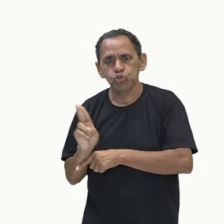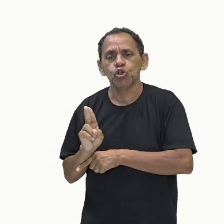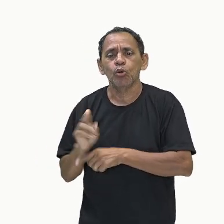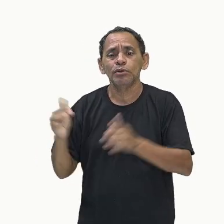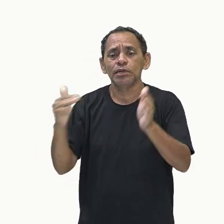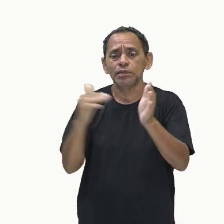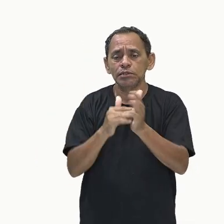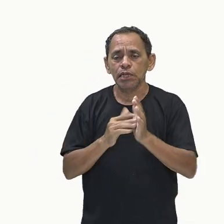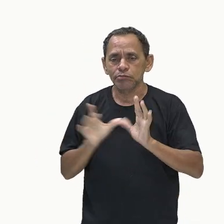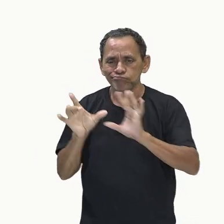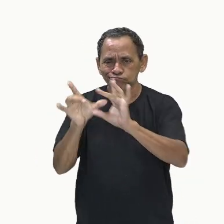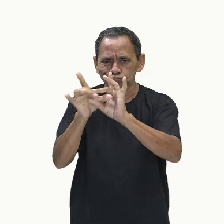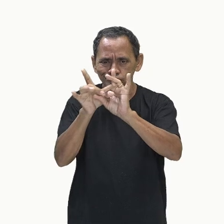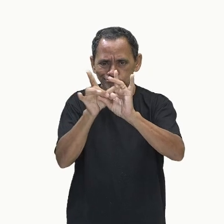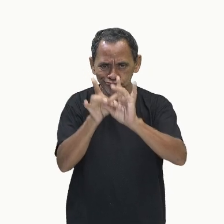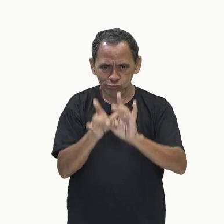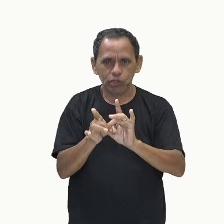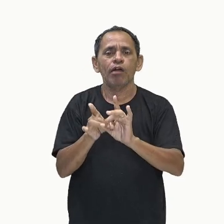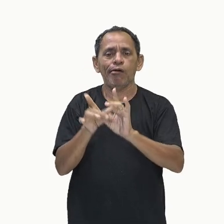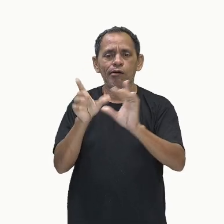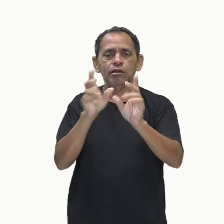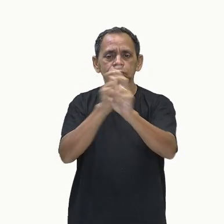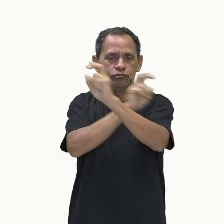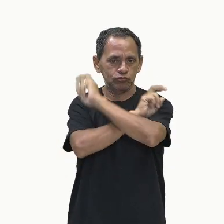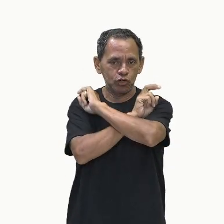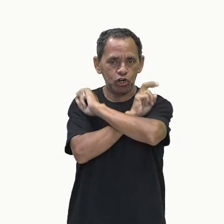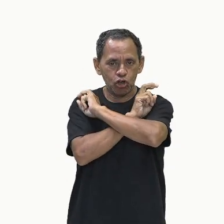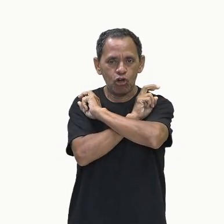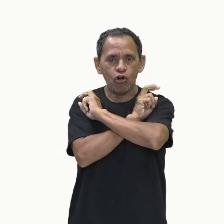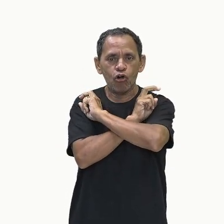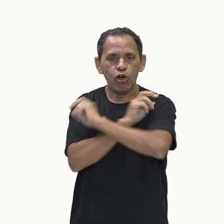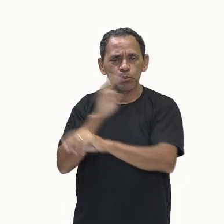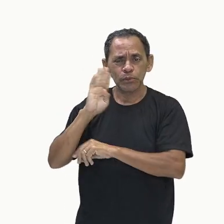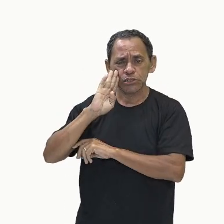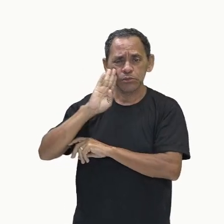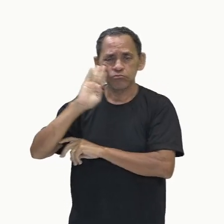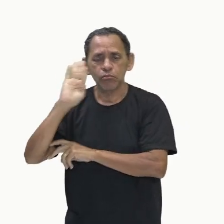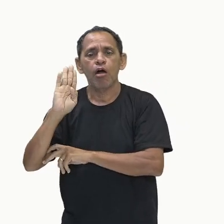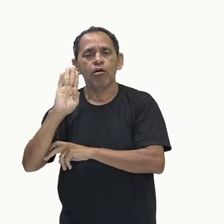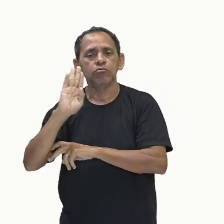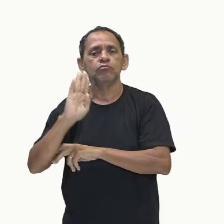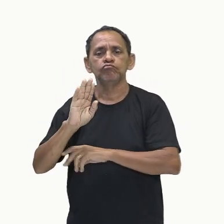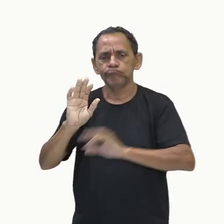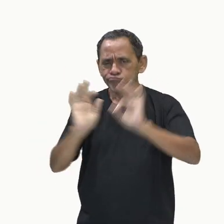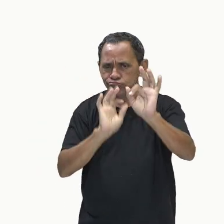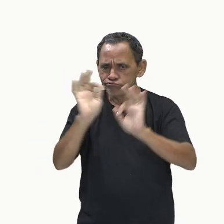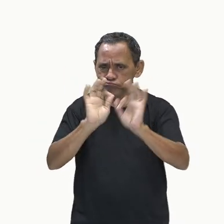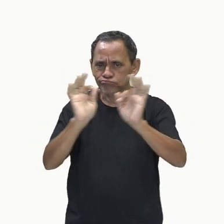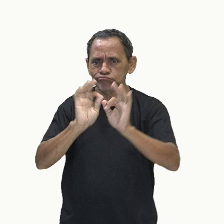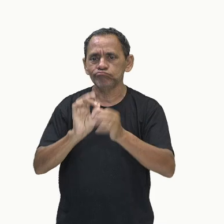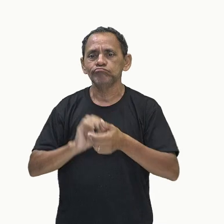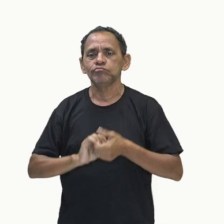unificação do faraó, que é a figura principal que vai comandar. Acompanhem comigo, olha só.